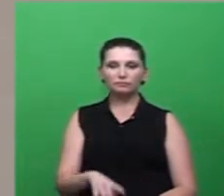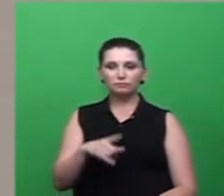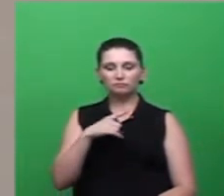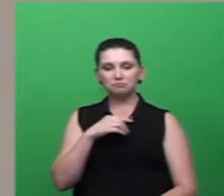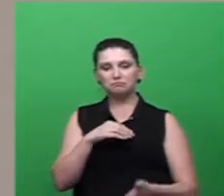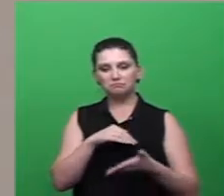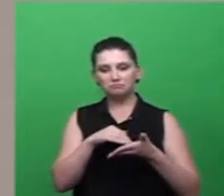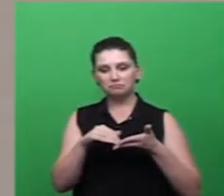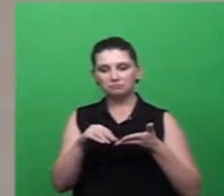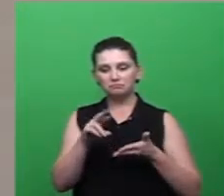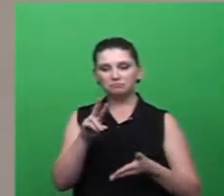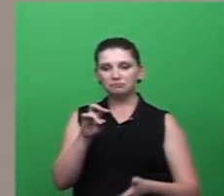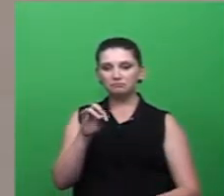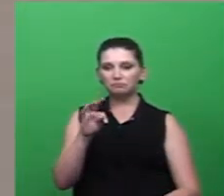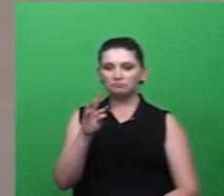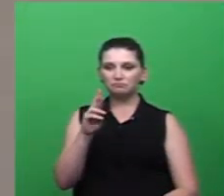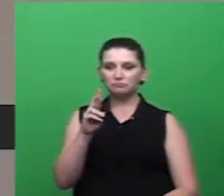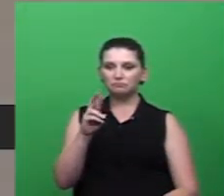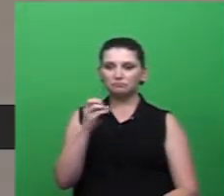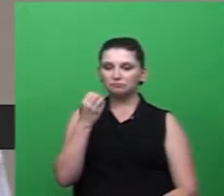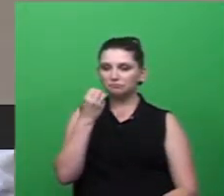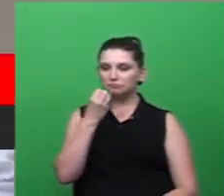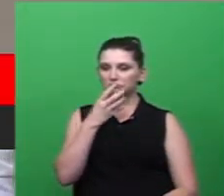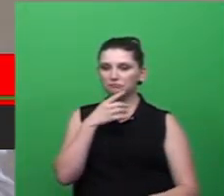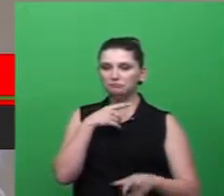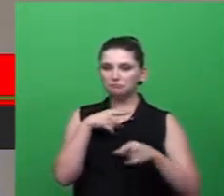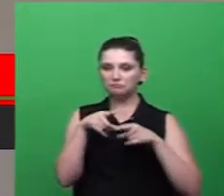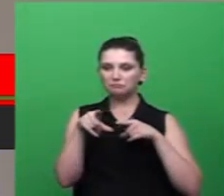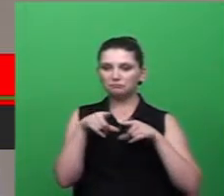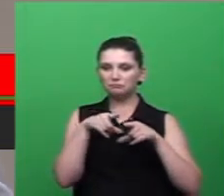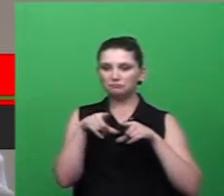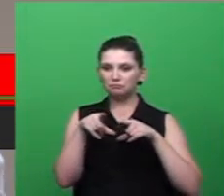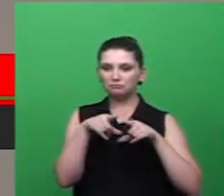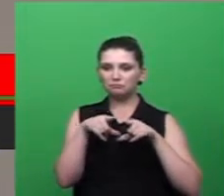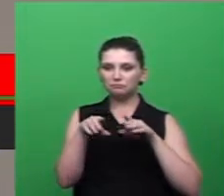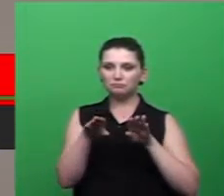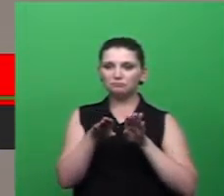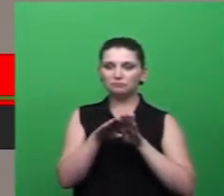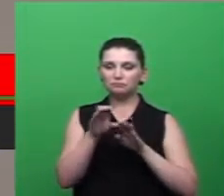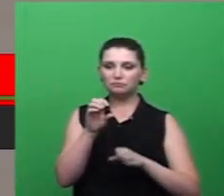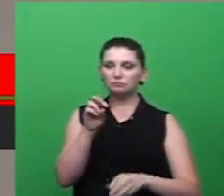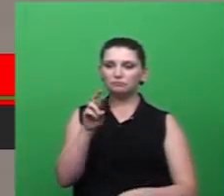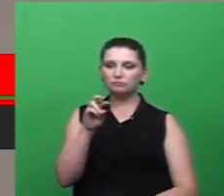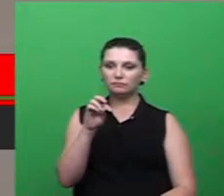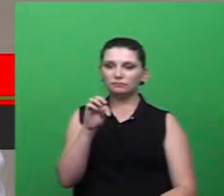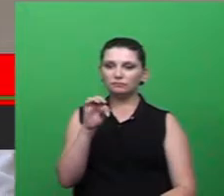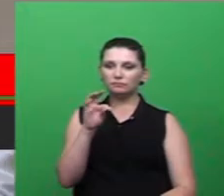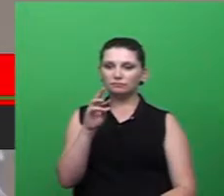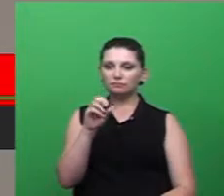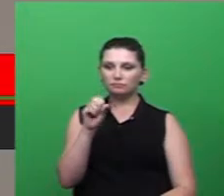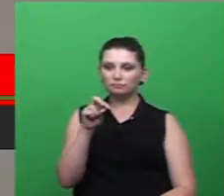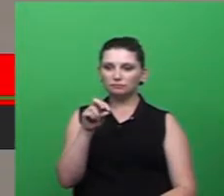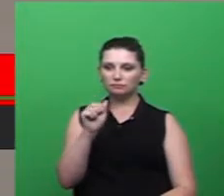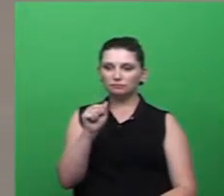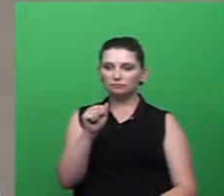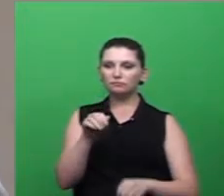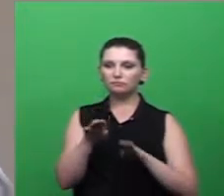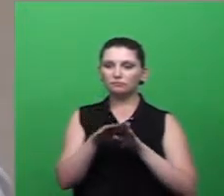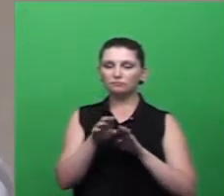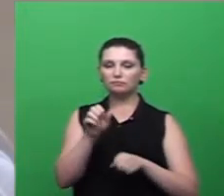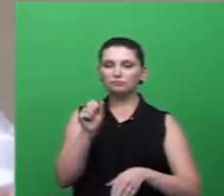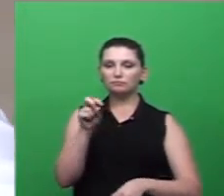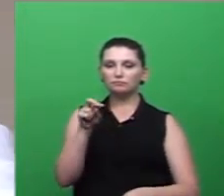pelo belo trabalho que vem fazendo né Cristiane a Ângela e o Rosemar